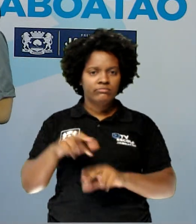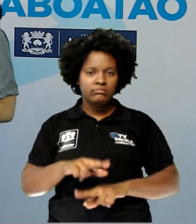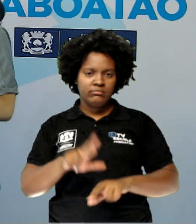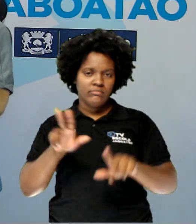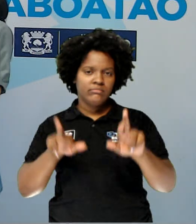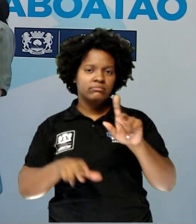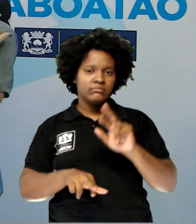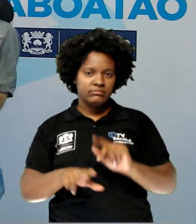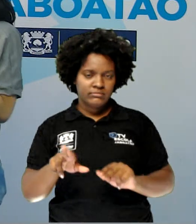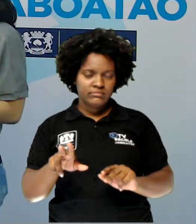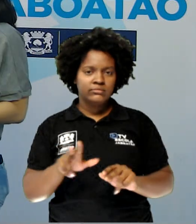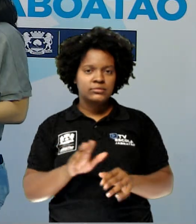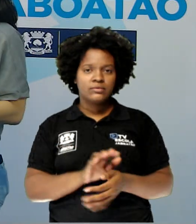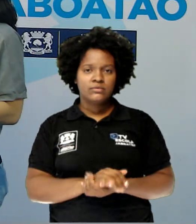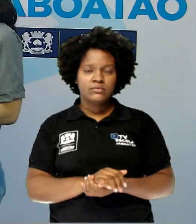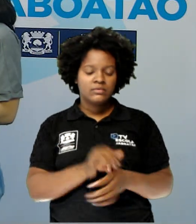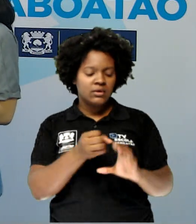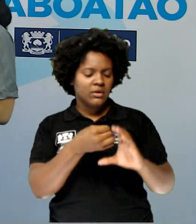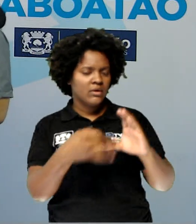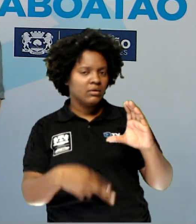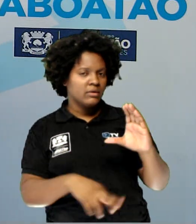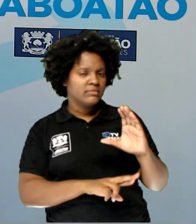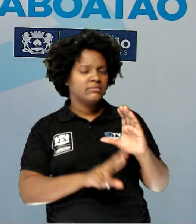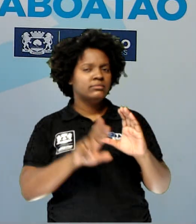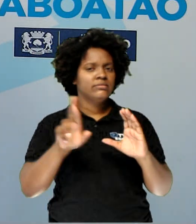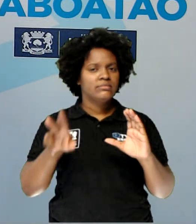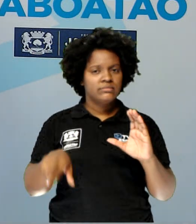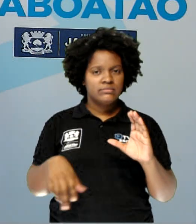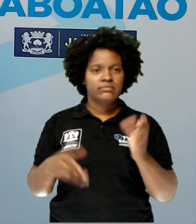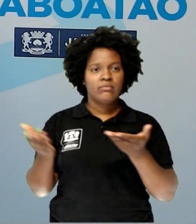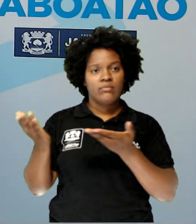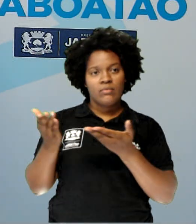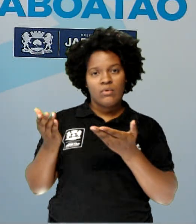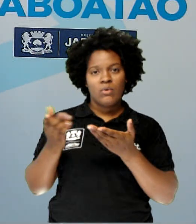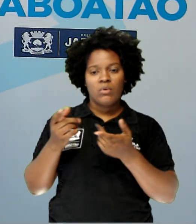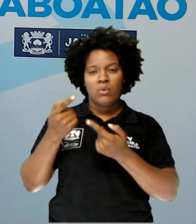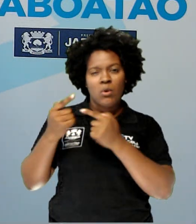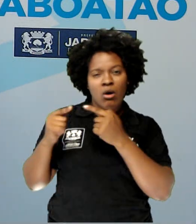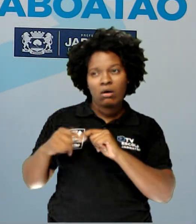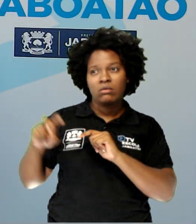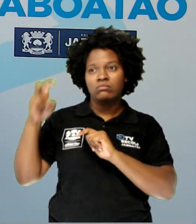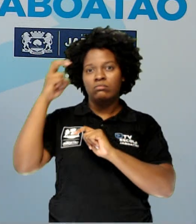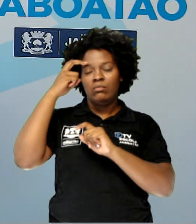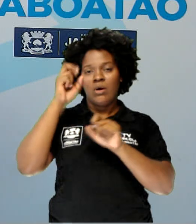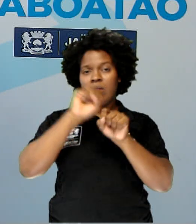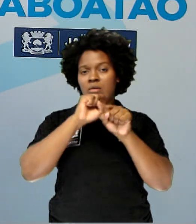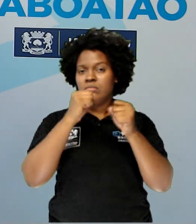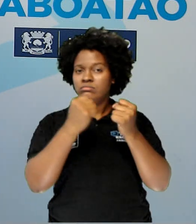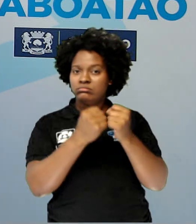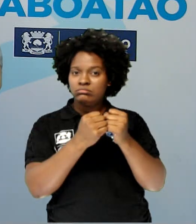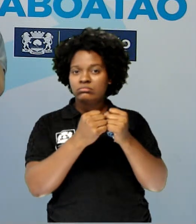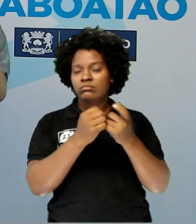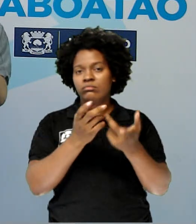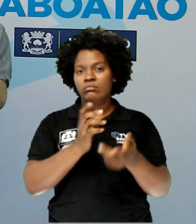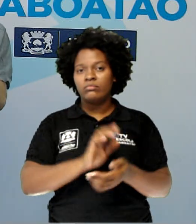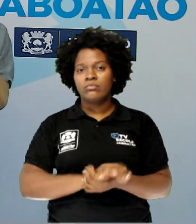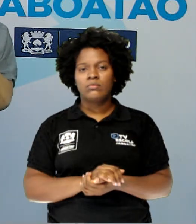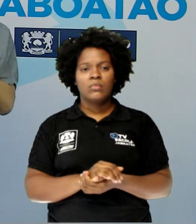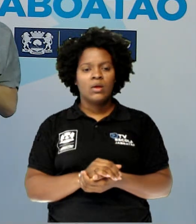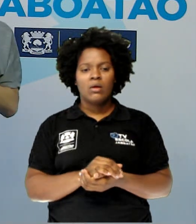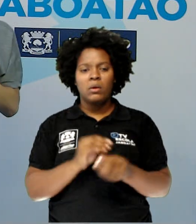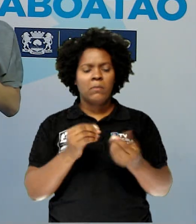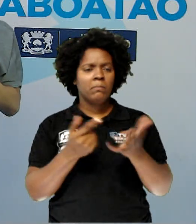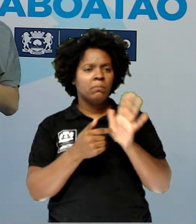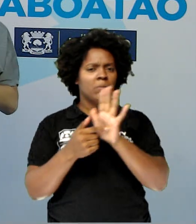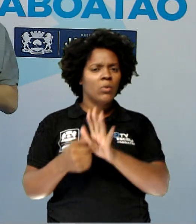e outras características, como agora o conflito histórico-cultural, com a demarcação de como era a escola